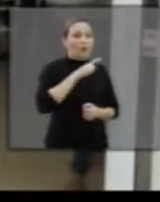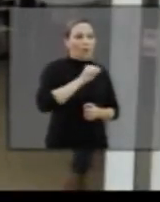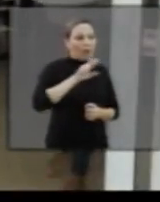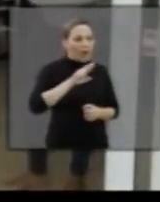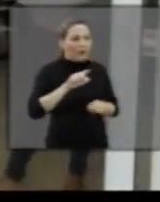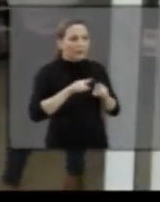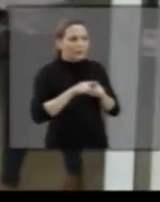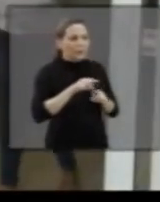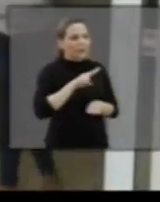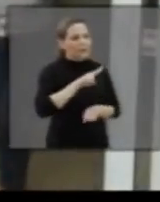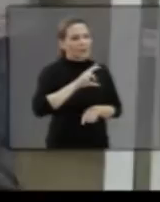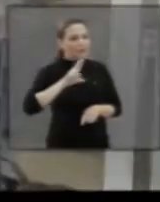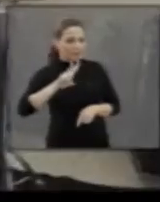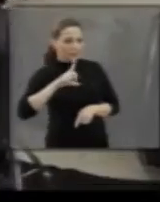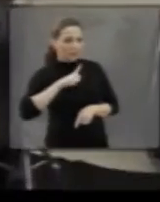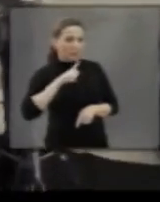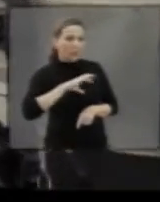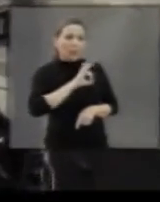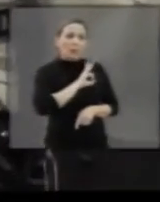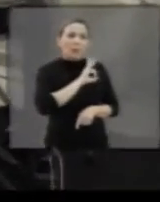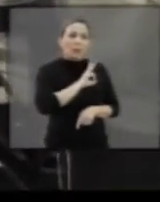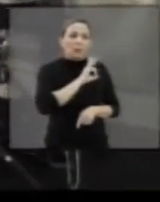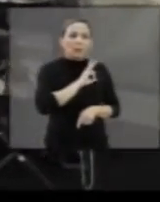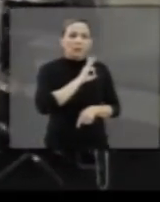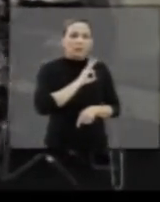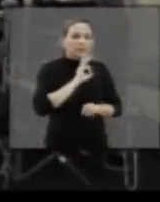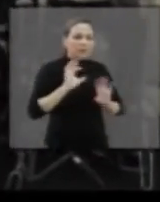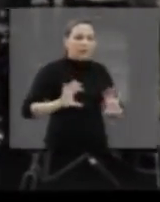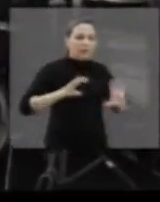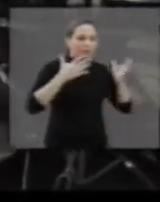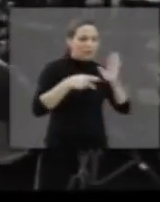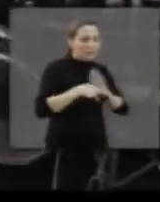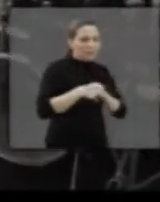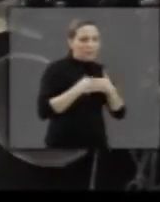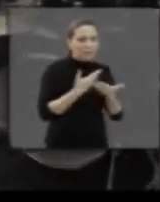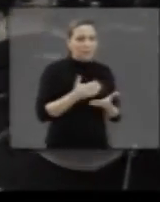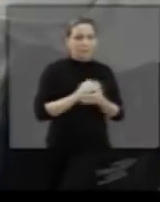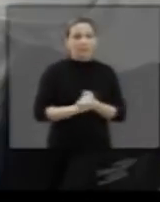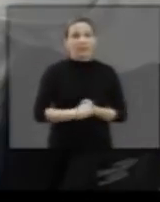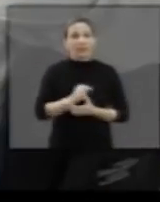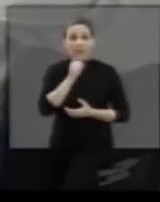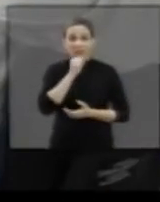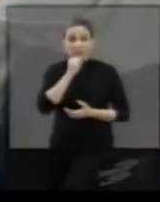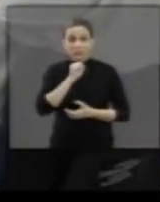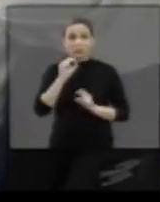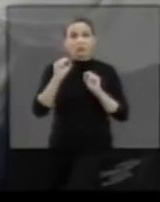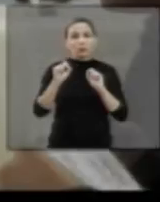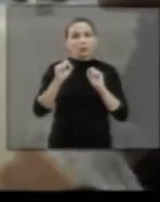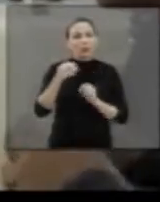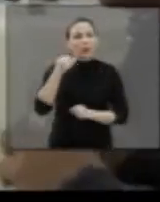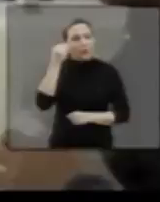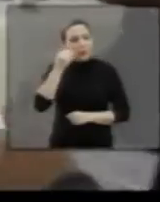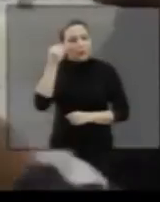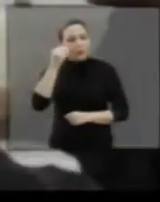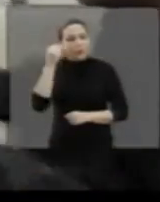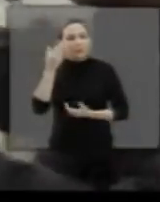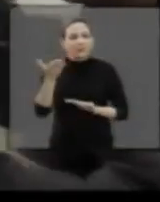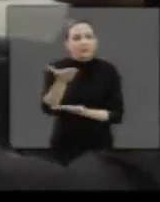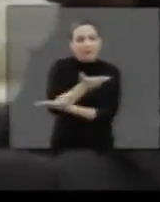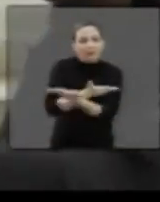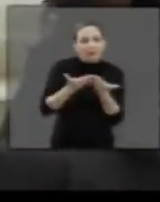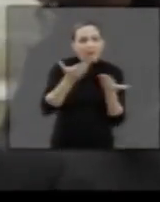Francisco e Vila Vicentina. E a polícia proporcionando esse evento para eles. Para os idosos, essa é uma